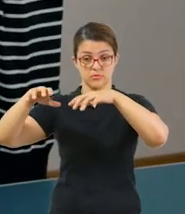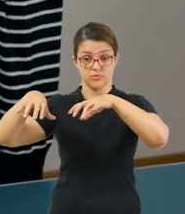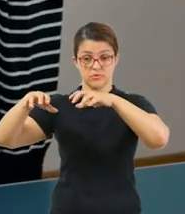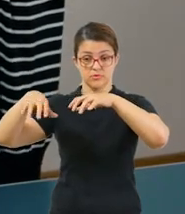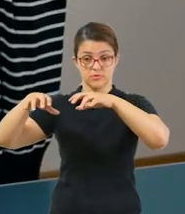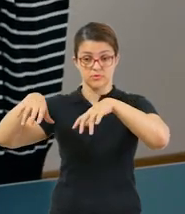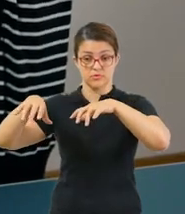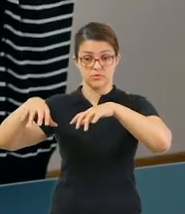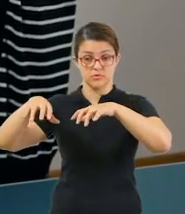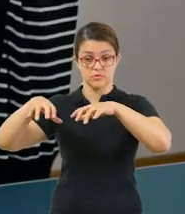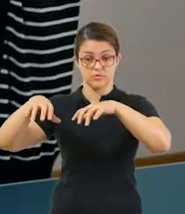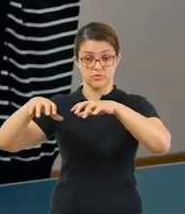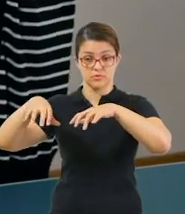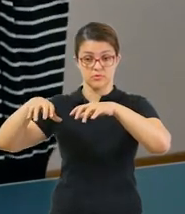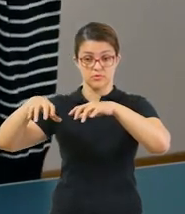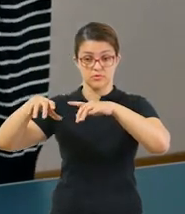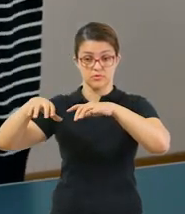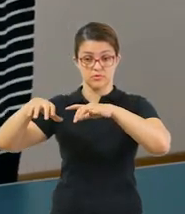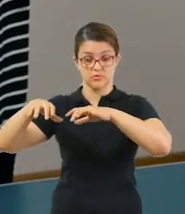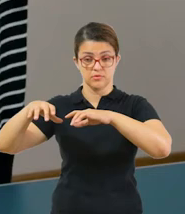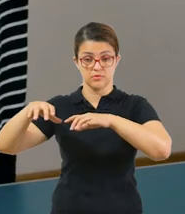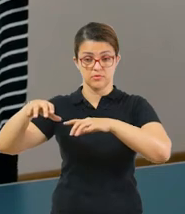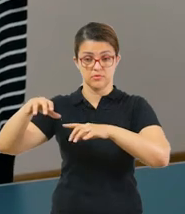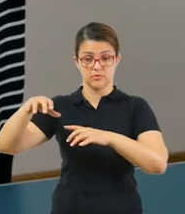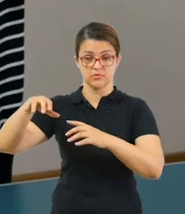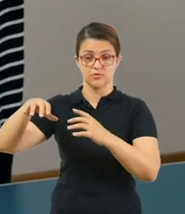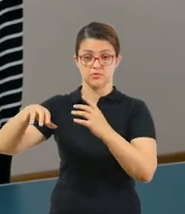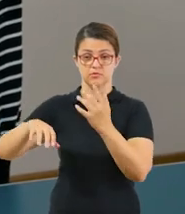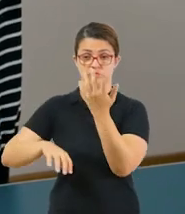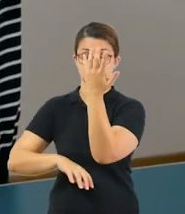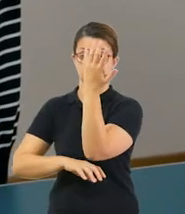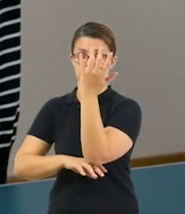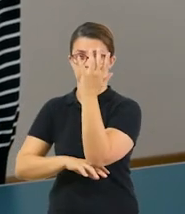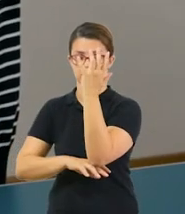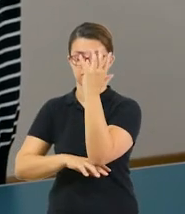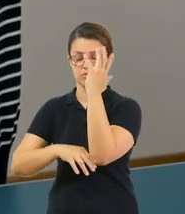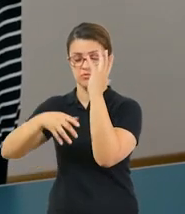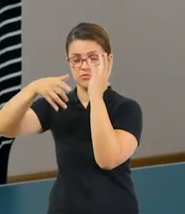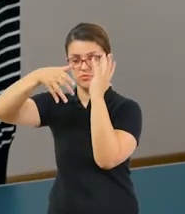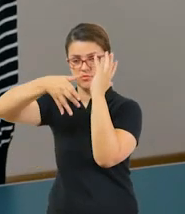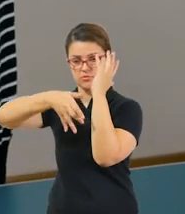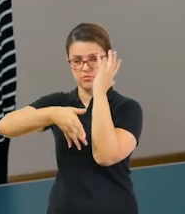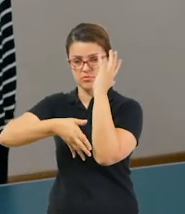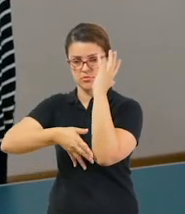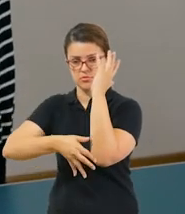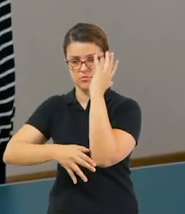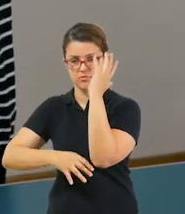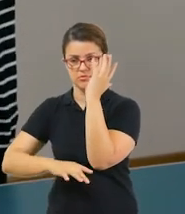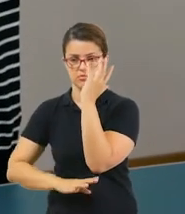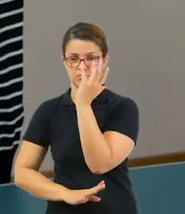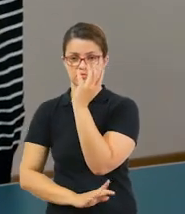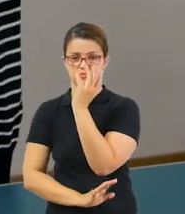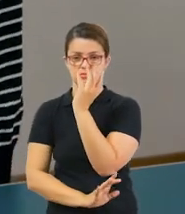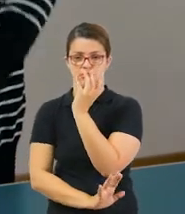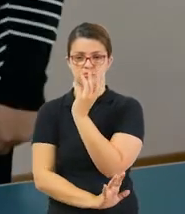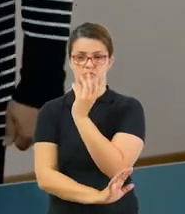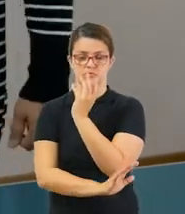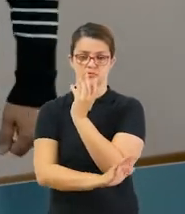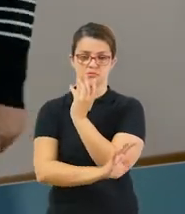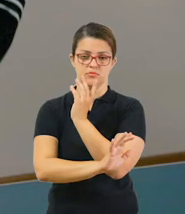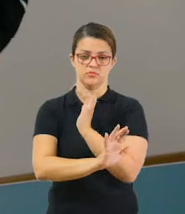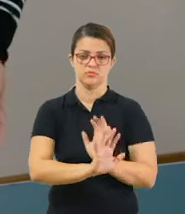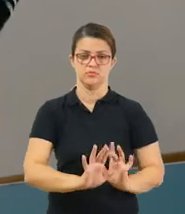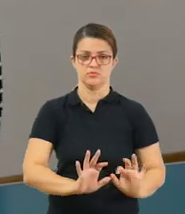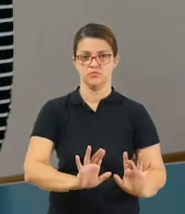e se transformam em chuva. E aí caindo sobre a terra, a infiltração. E depois a transpiração,